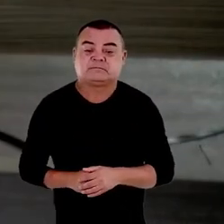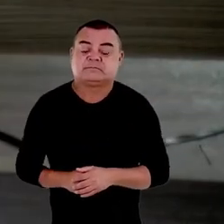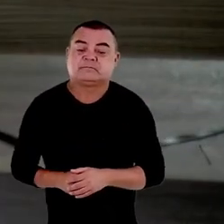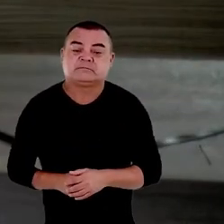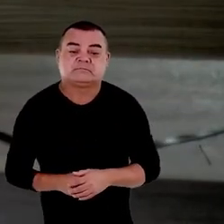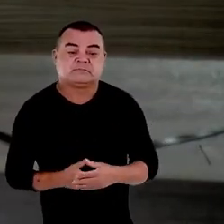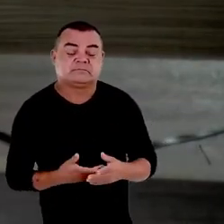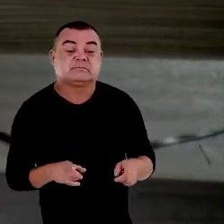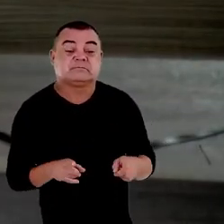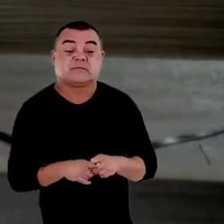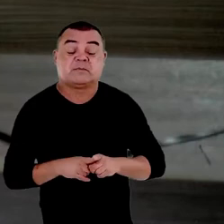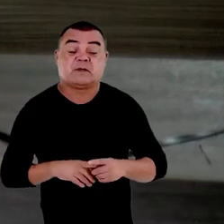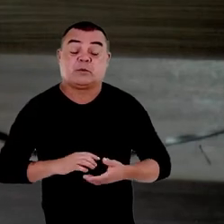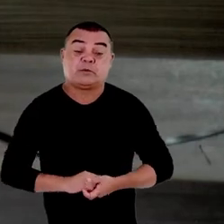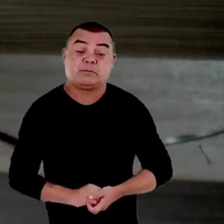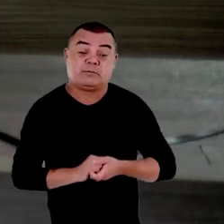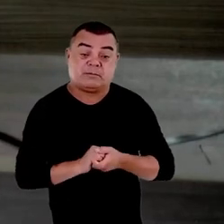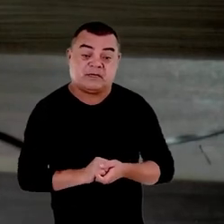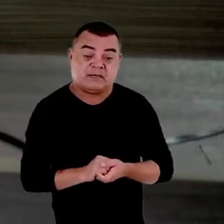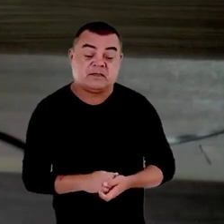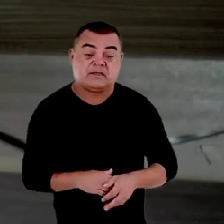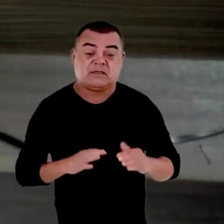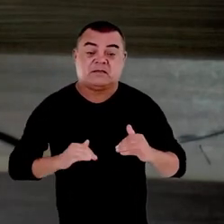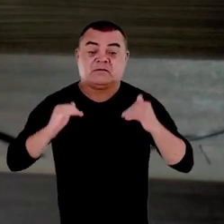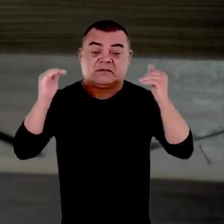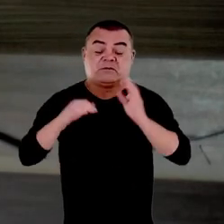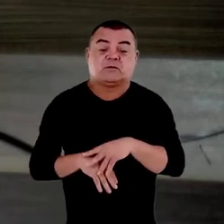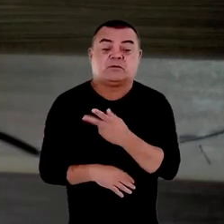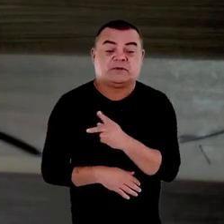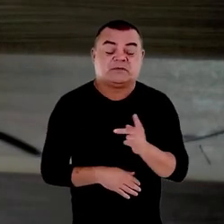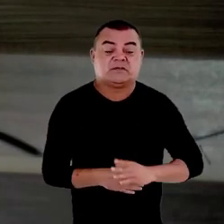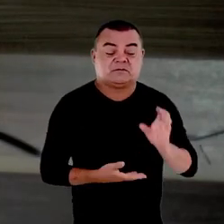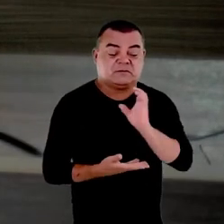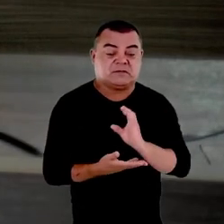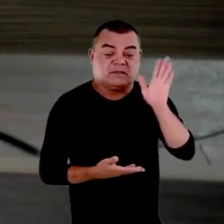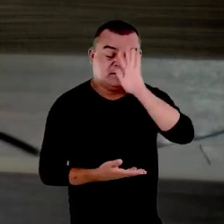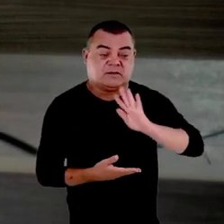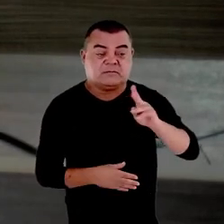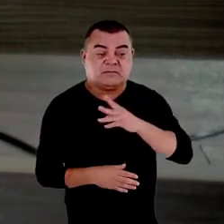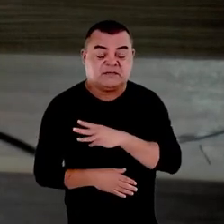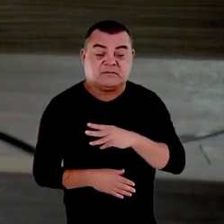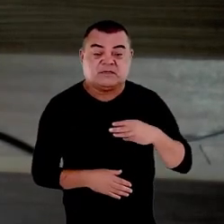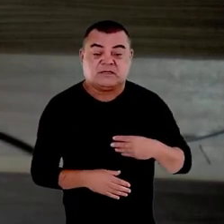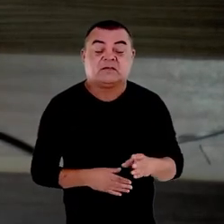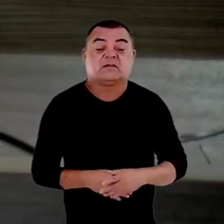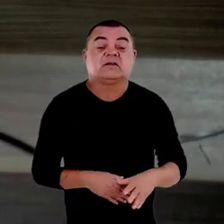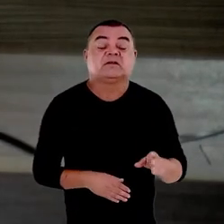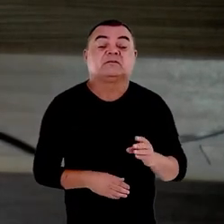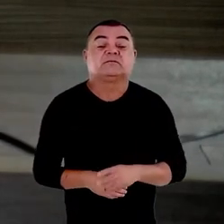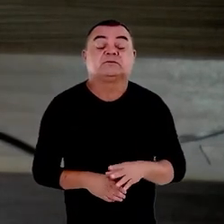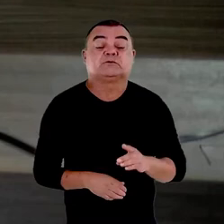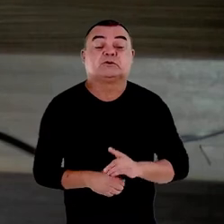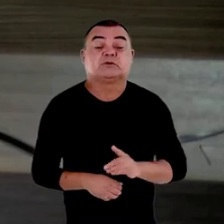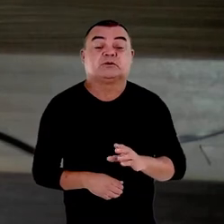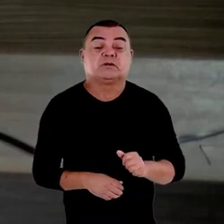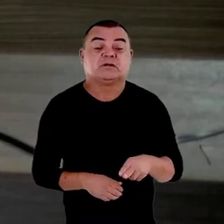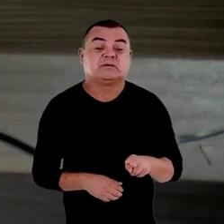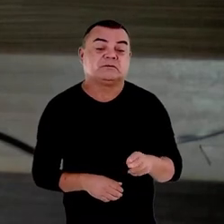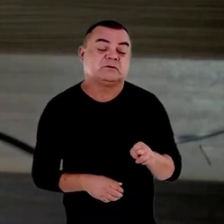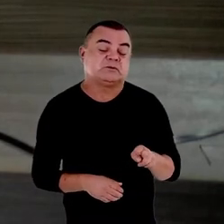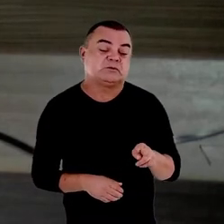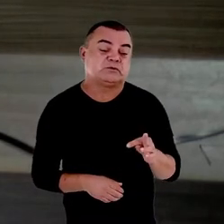estendo esse cumprimento a sua Excelência ao Presidente do Conselho Nacional do Ministério Público Dr. Augusto Aras pela iniciativa